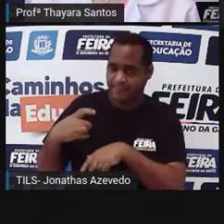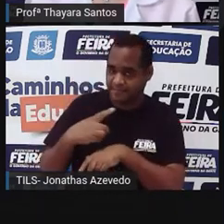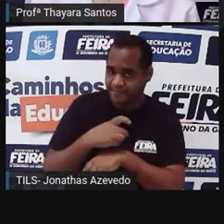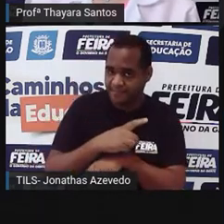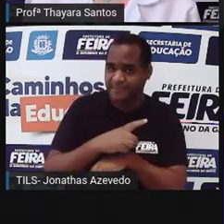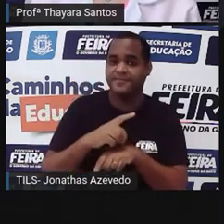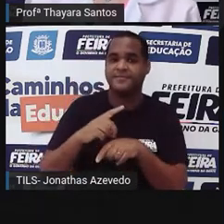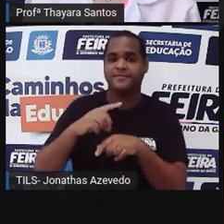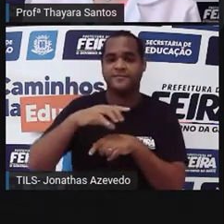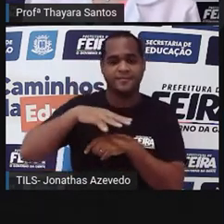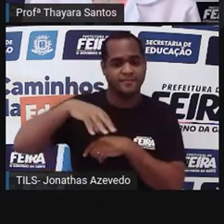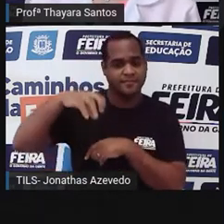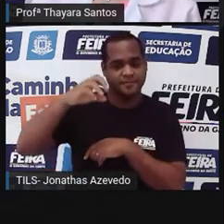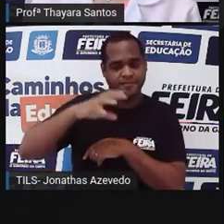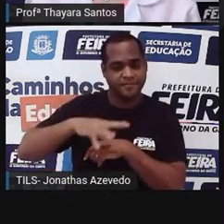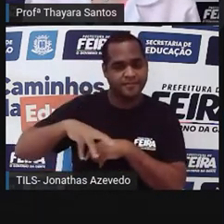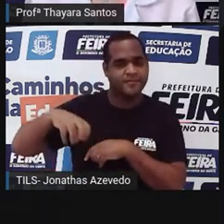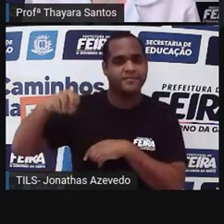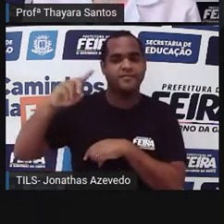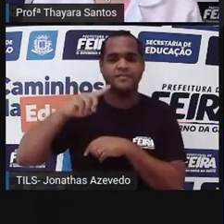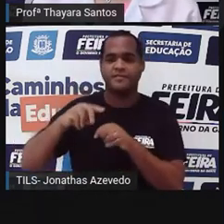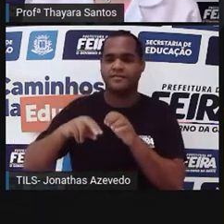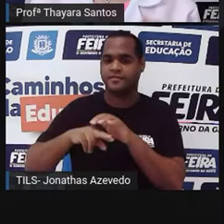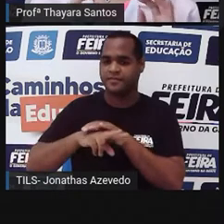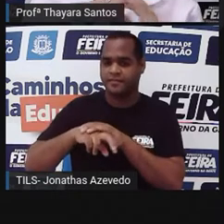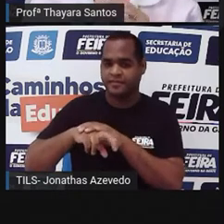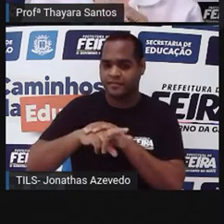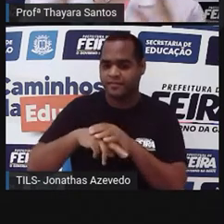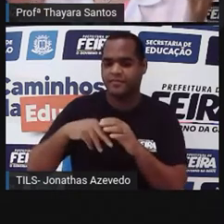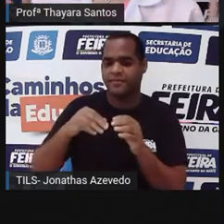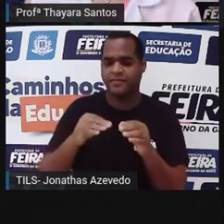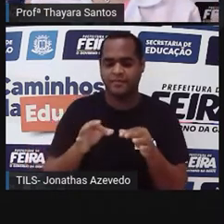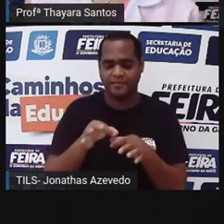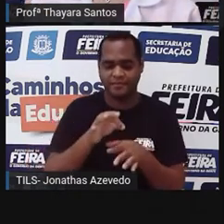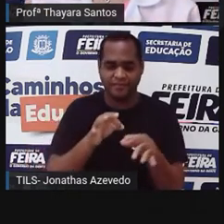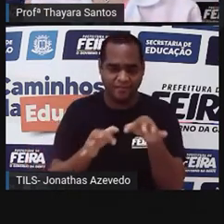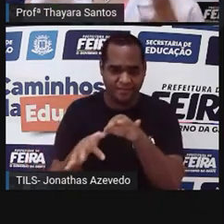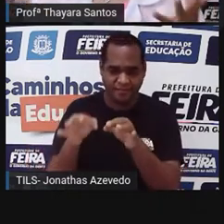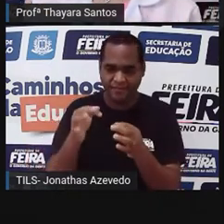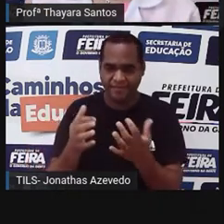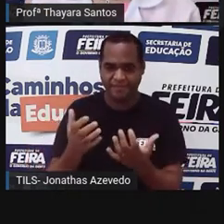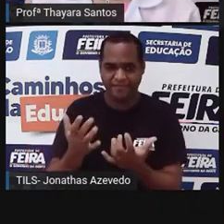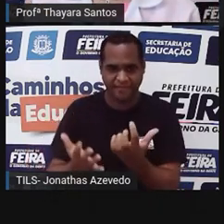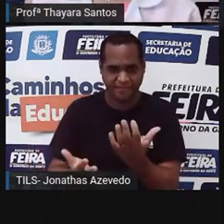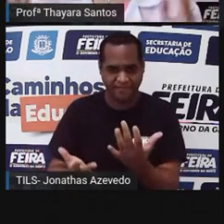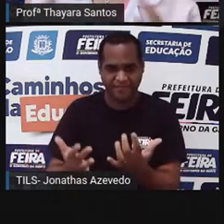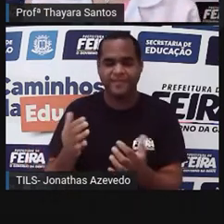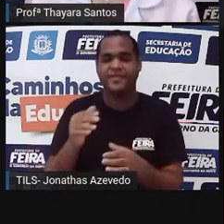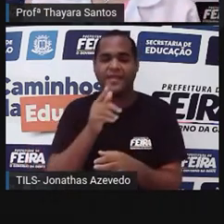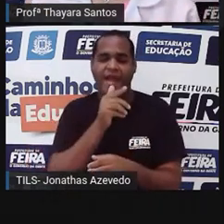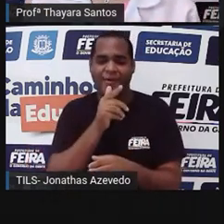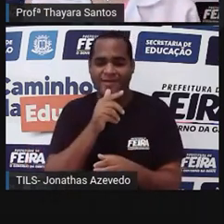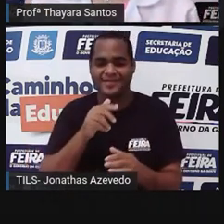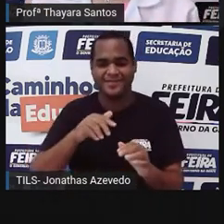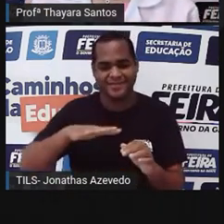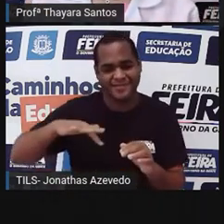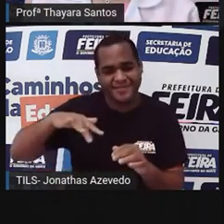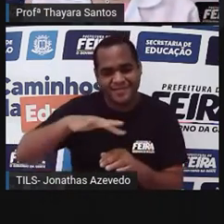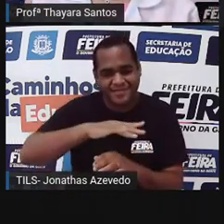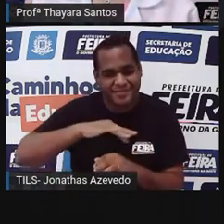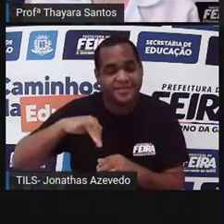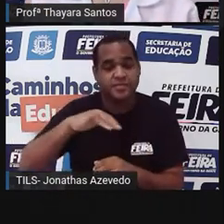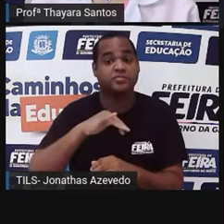quinidários, os platelmintos, os nematóides. Então, todos aqueles oito grupos são animais